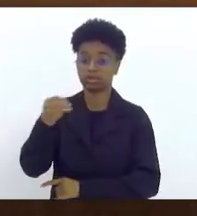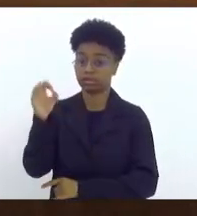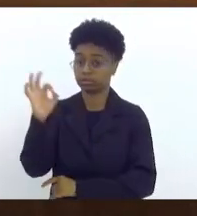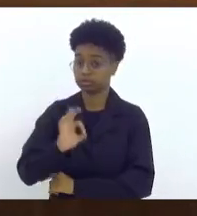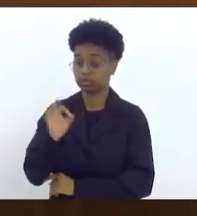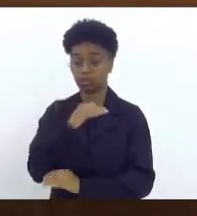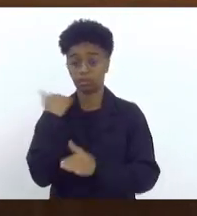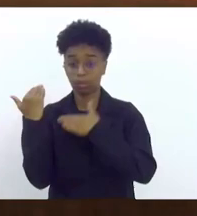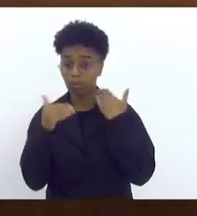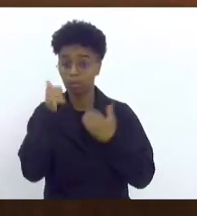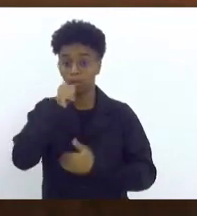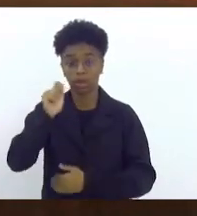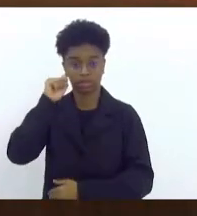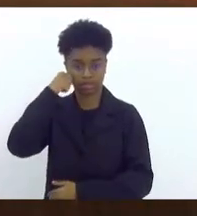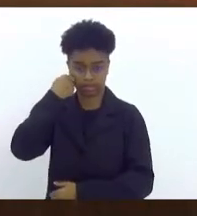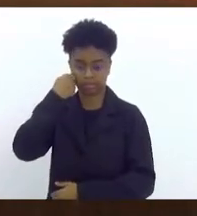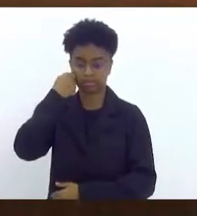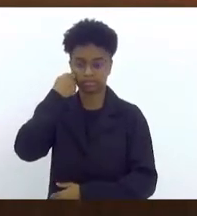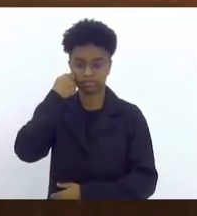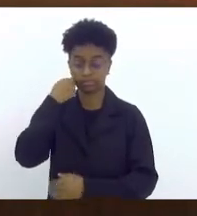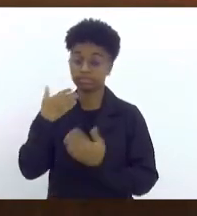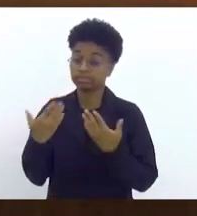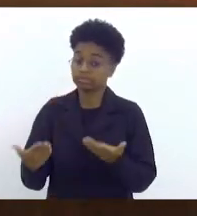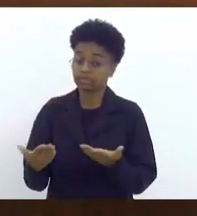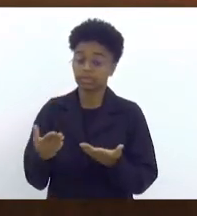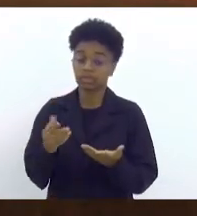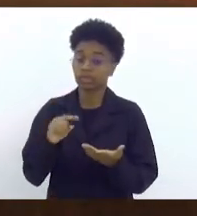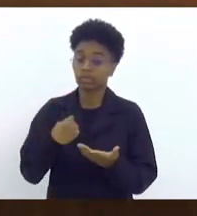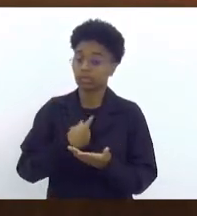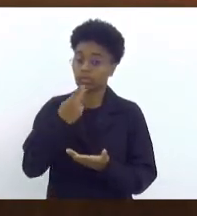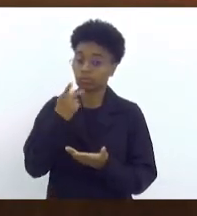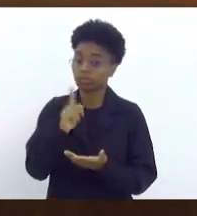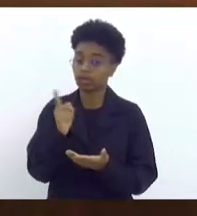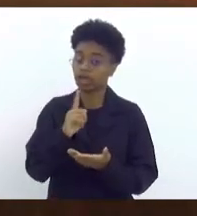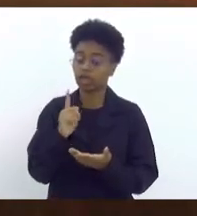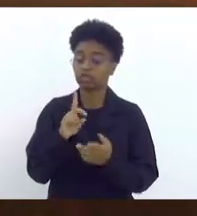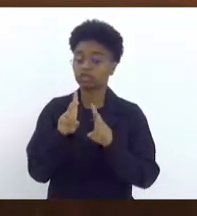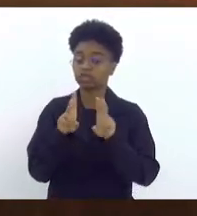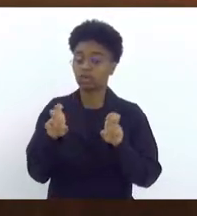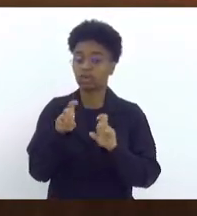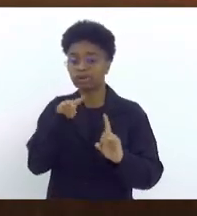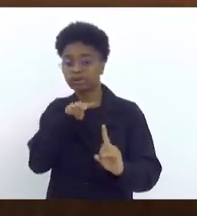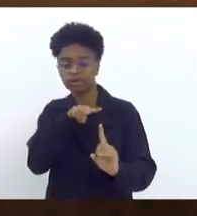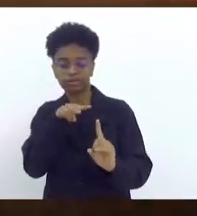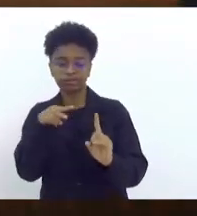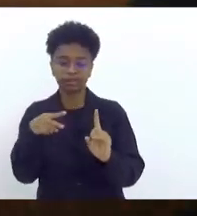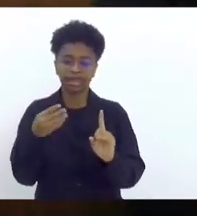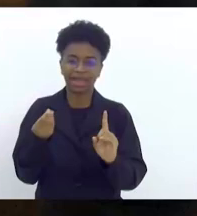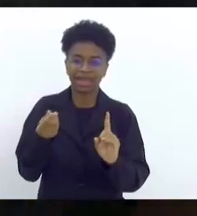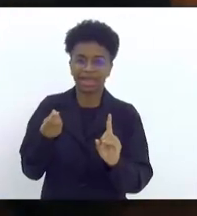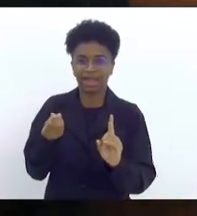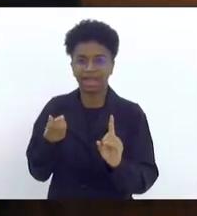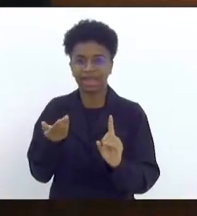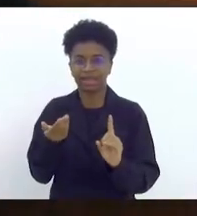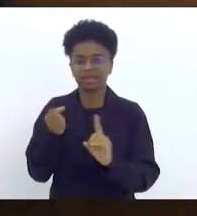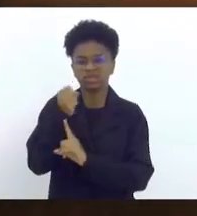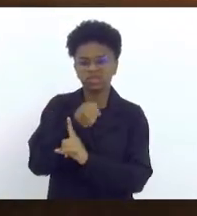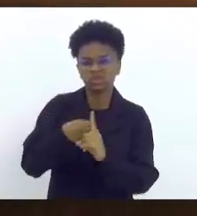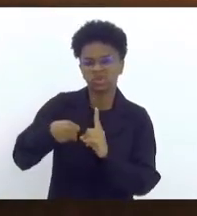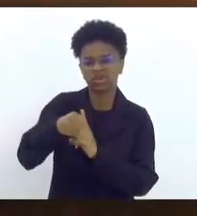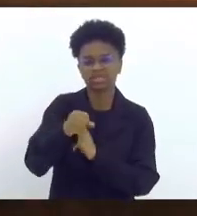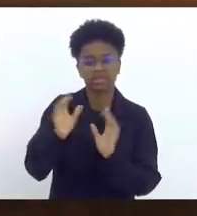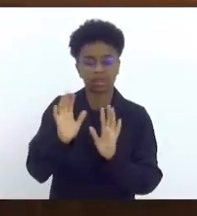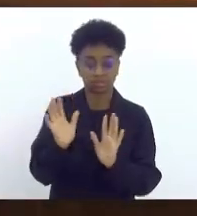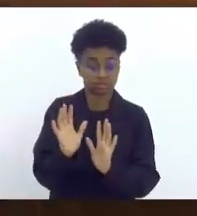feminicídio de mulheres negras. Então, não estamos falando de uma percepção de uma sociedade em si.